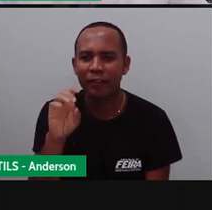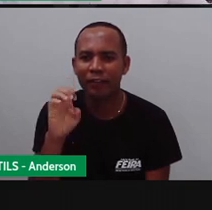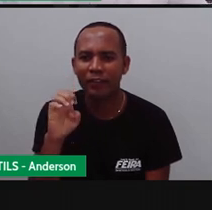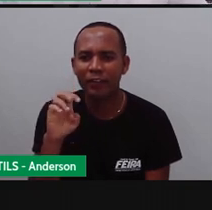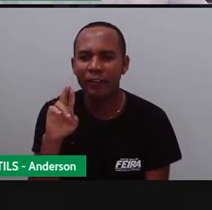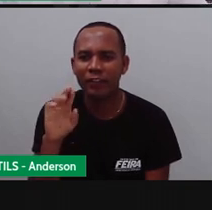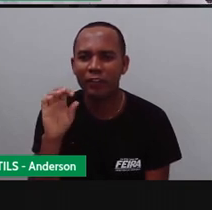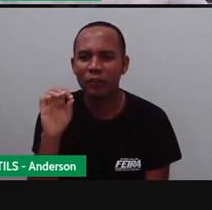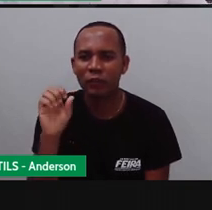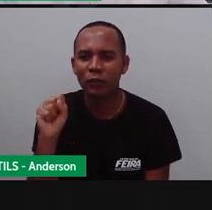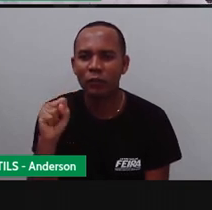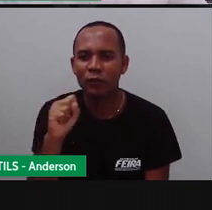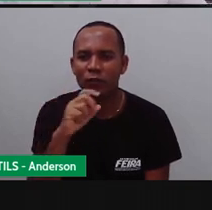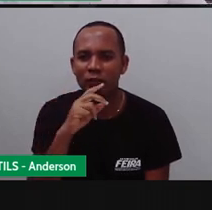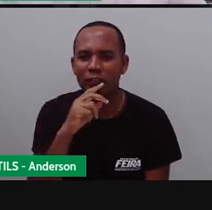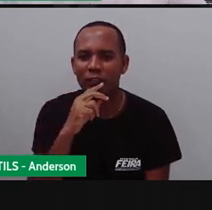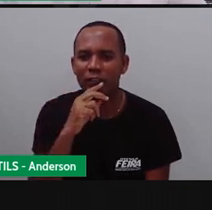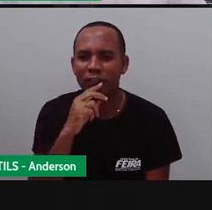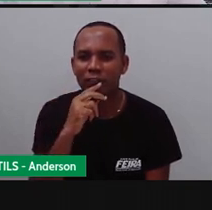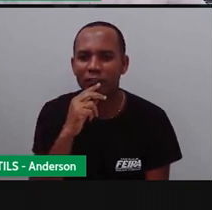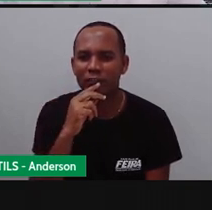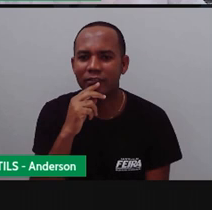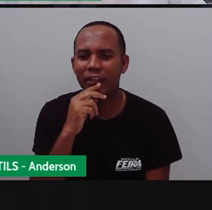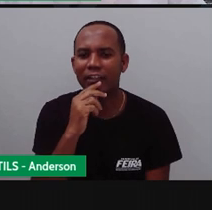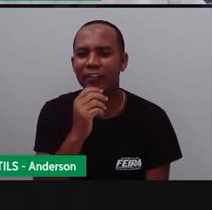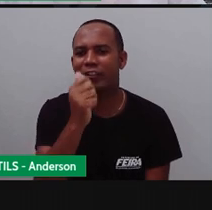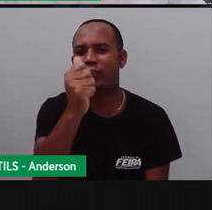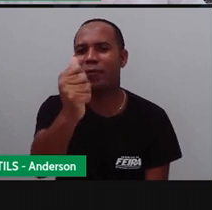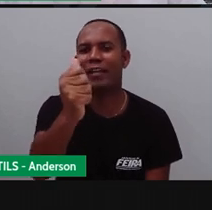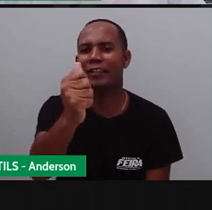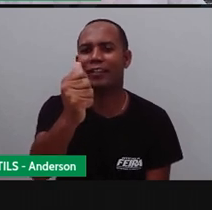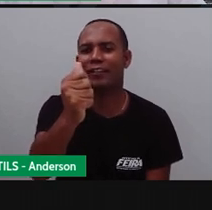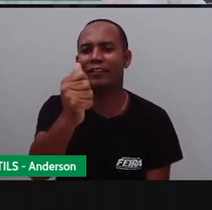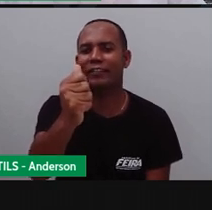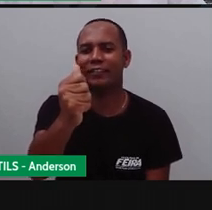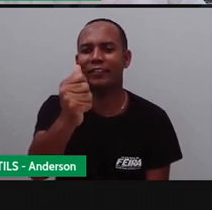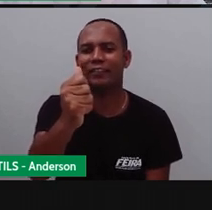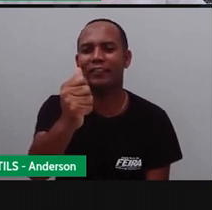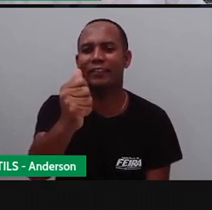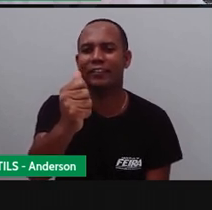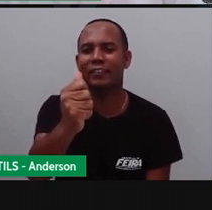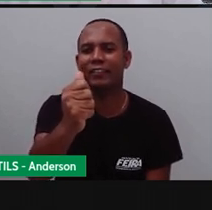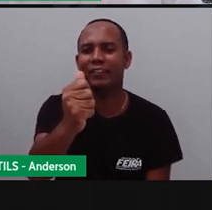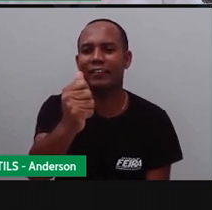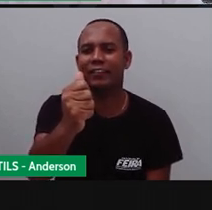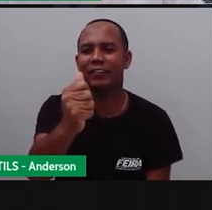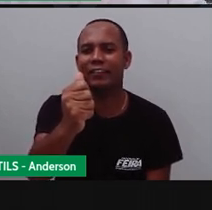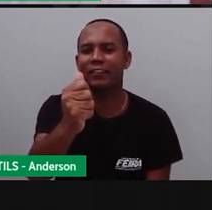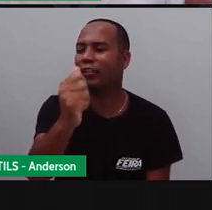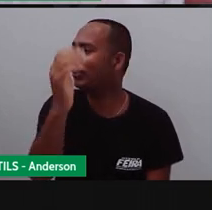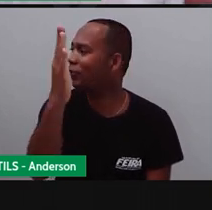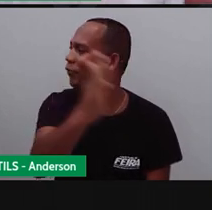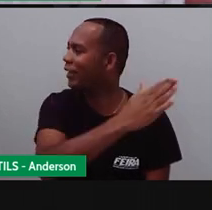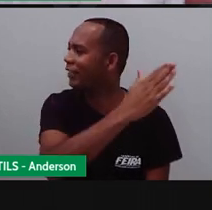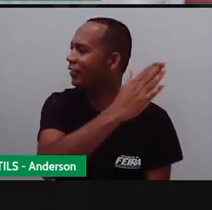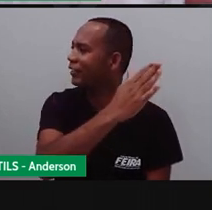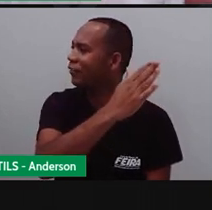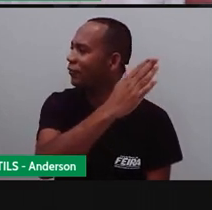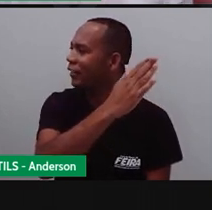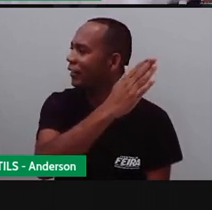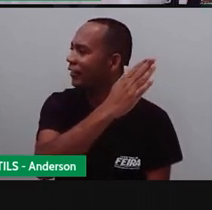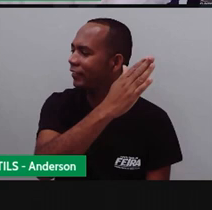Maria Helena Queiroz. E um beijo pra você também, Wanderson. Que é quase o nome de Anderson. Não. Só vai colocar o V.